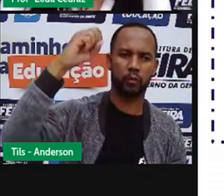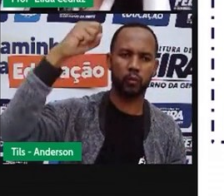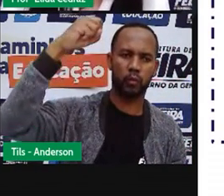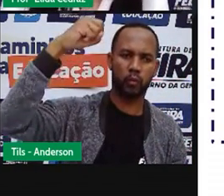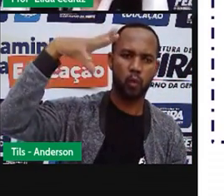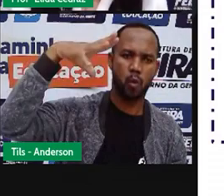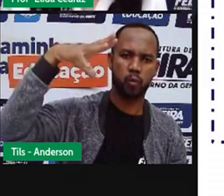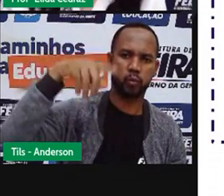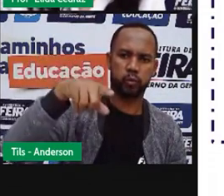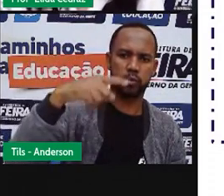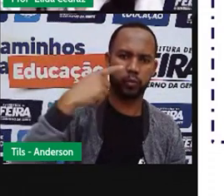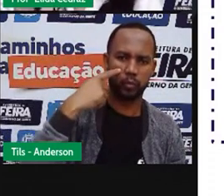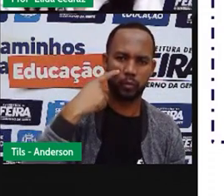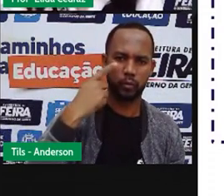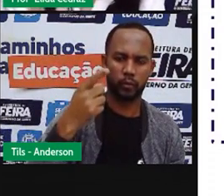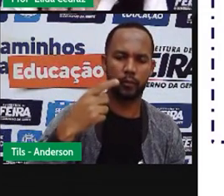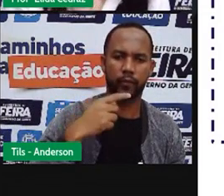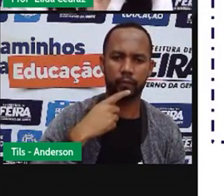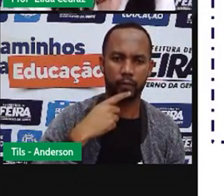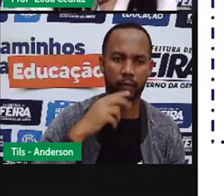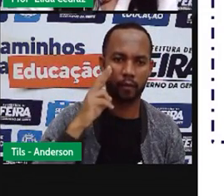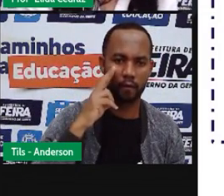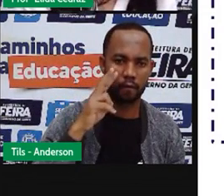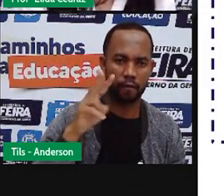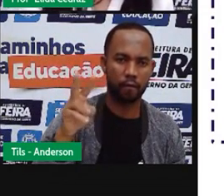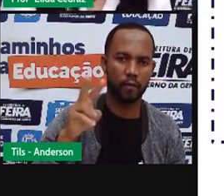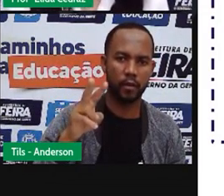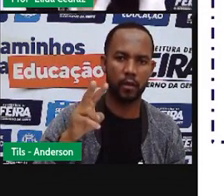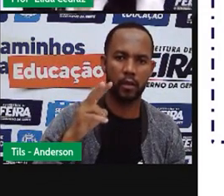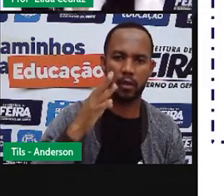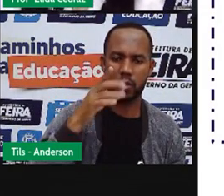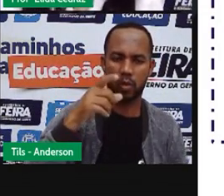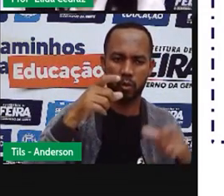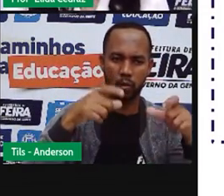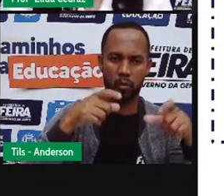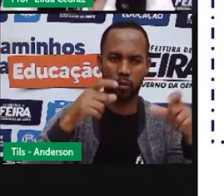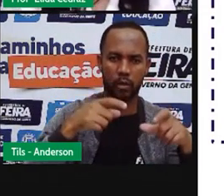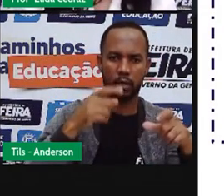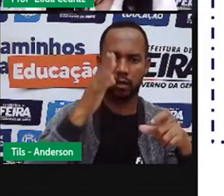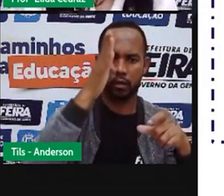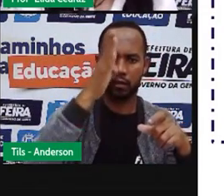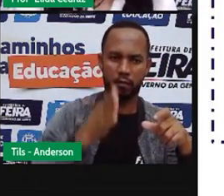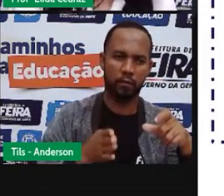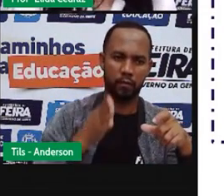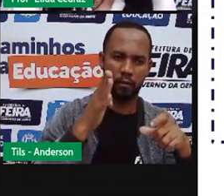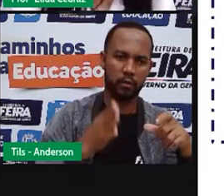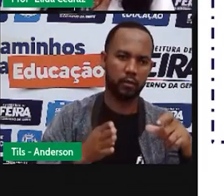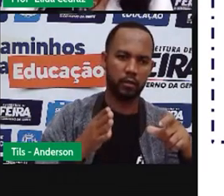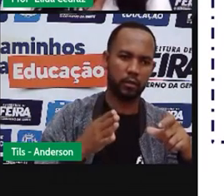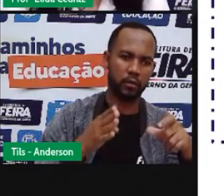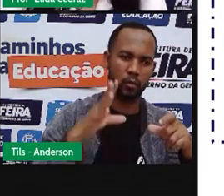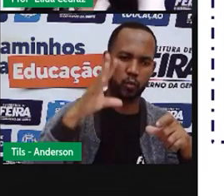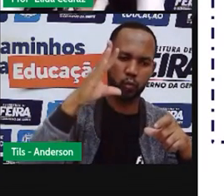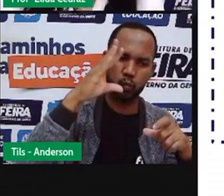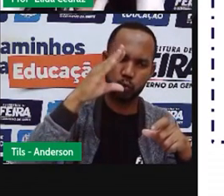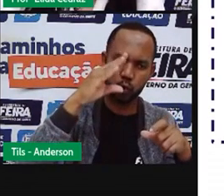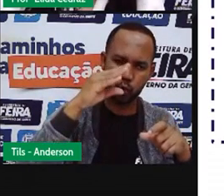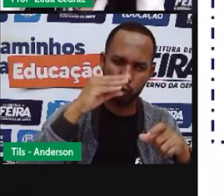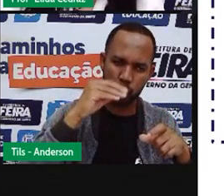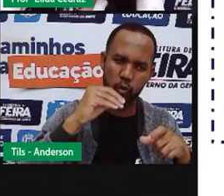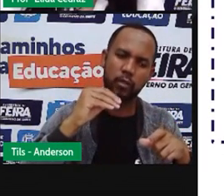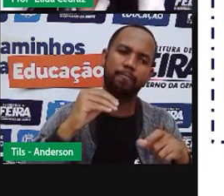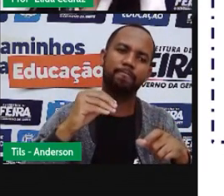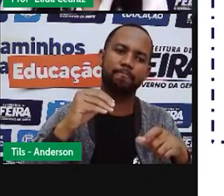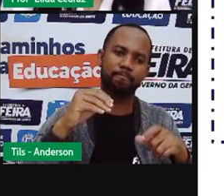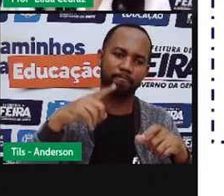luz do sol. E nós vemos um lado escuro, principalmente quando é lua minguante, quando é